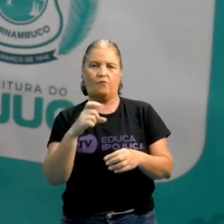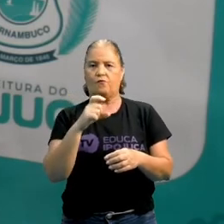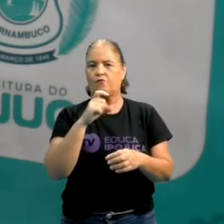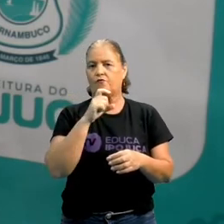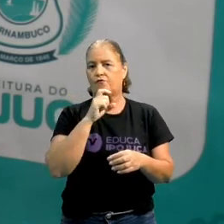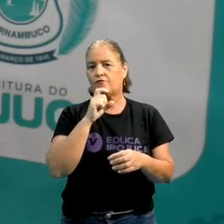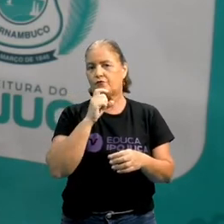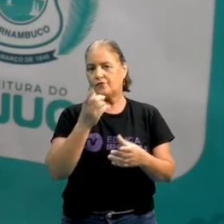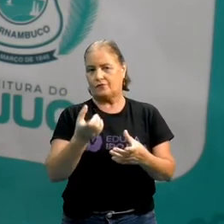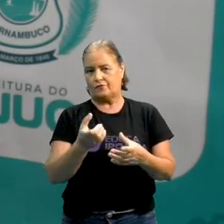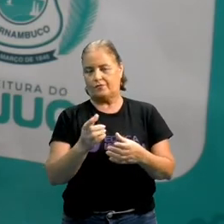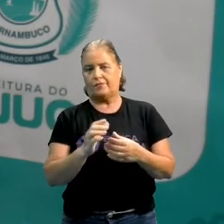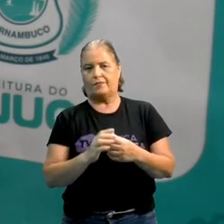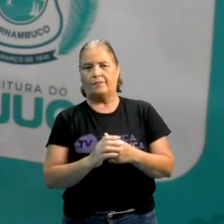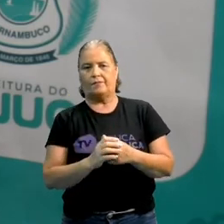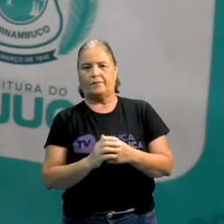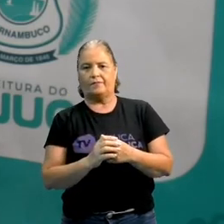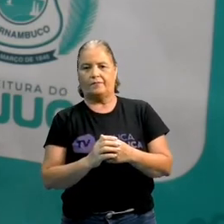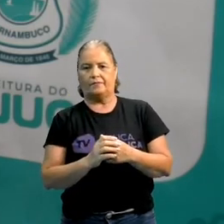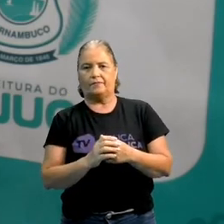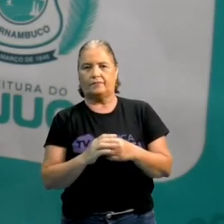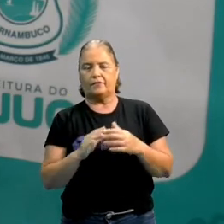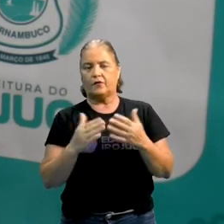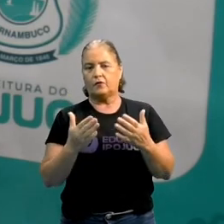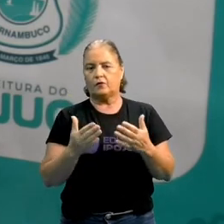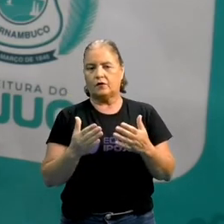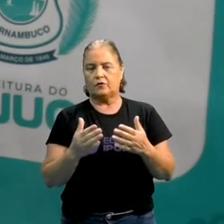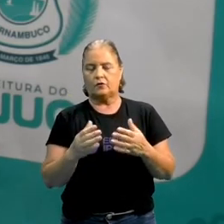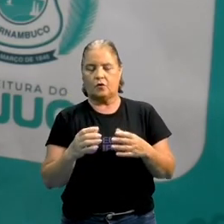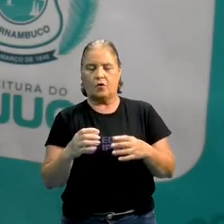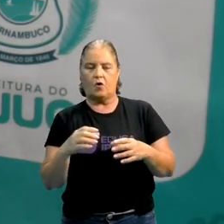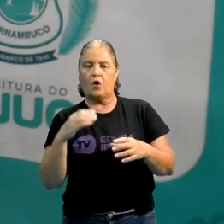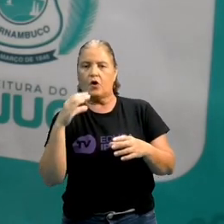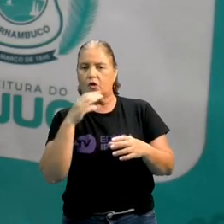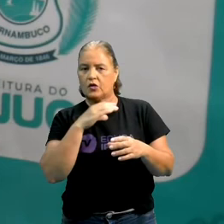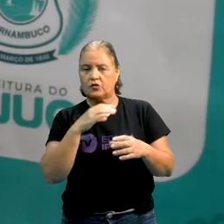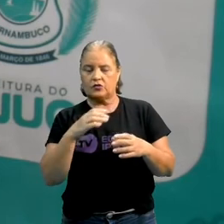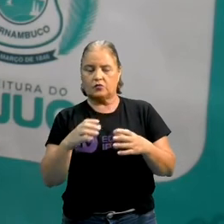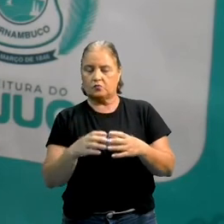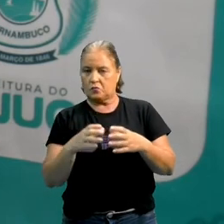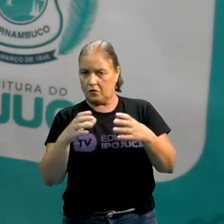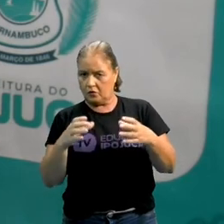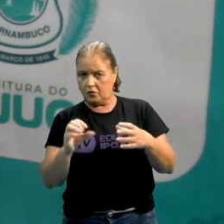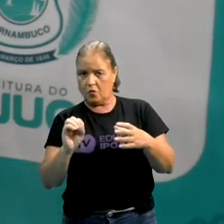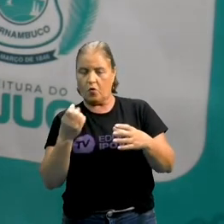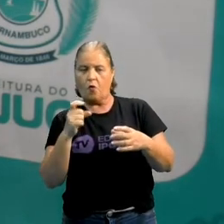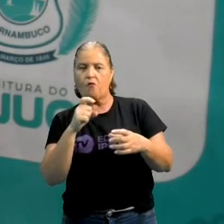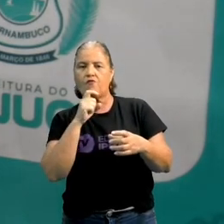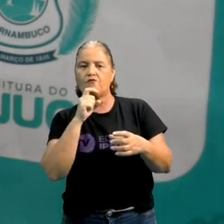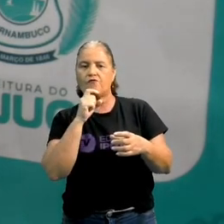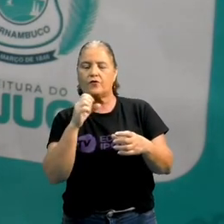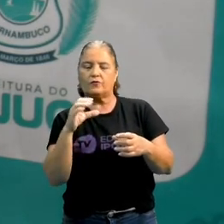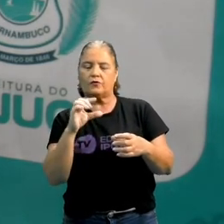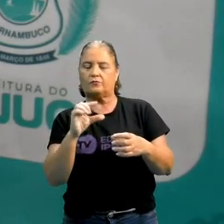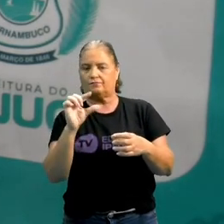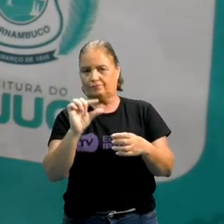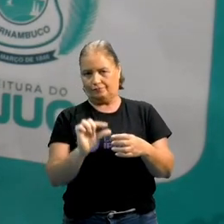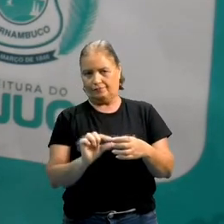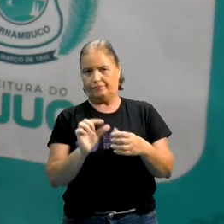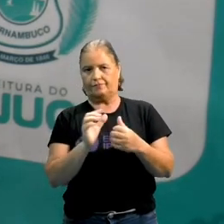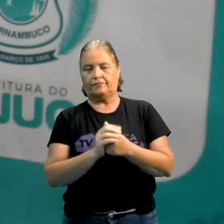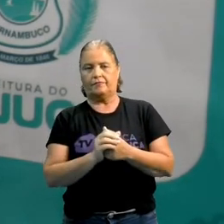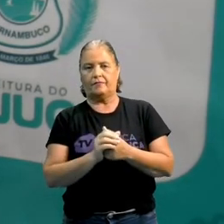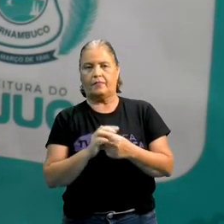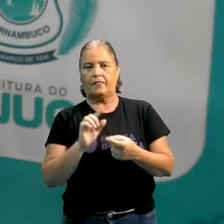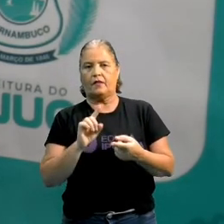ou a temperatura fria, quando o calor está menor. Outra coisa também que a gente pode usar